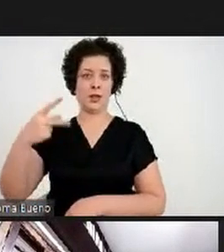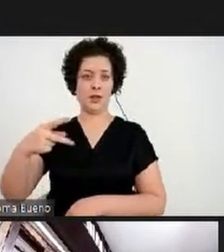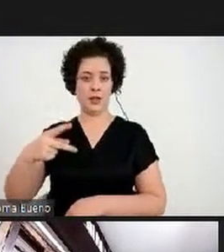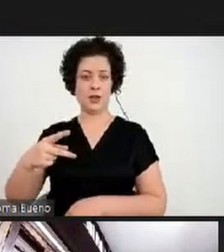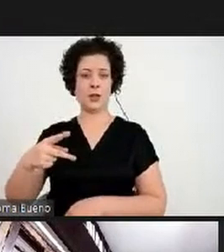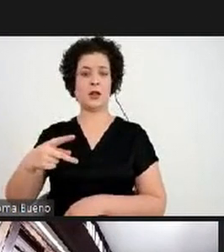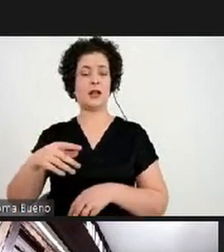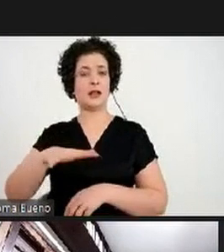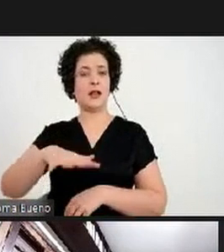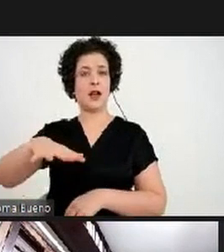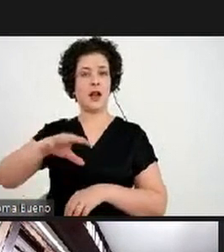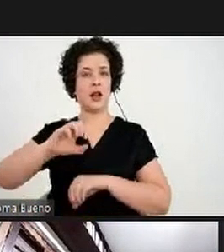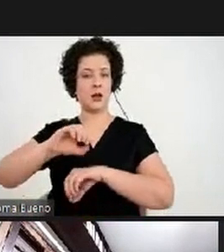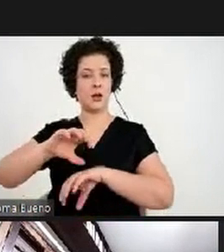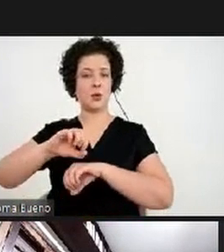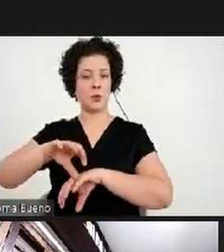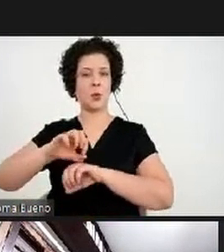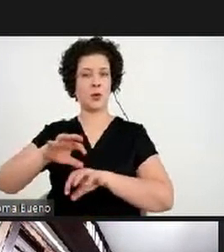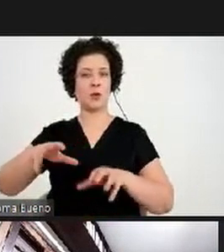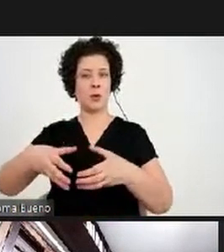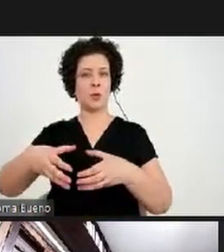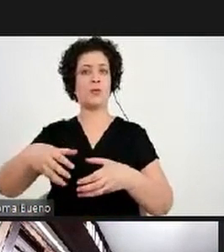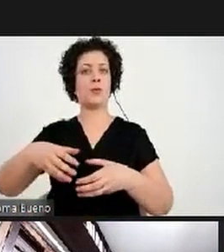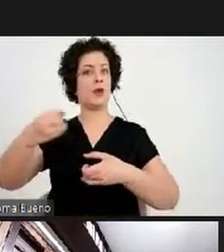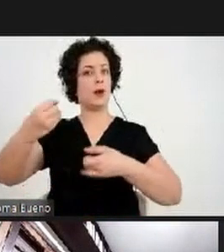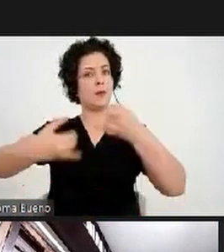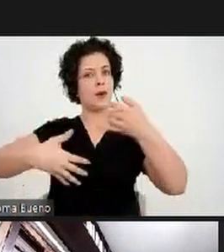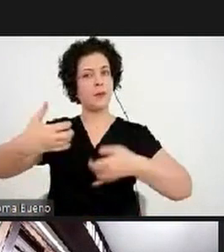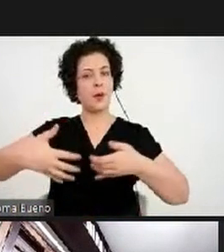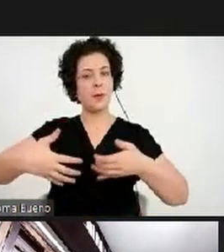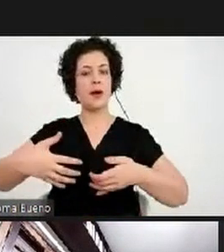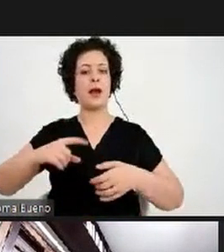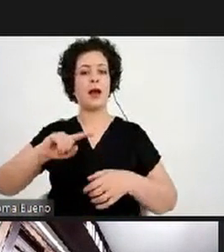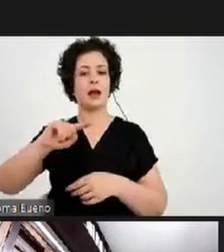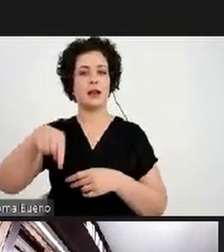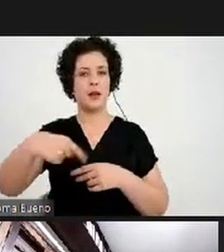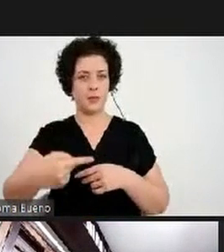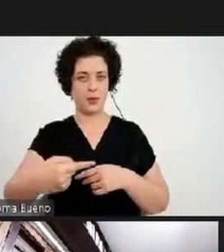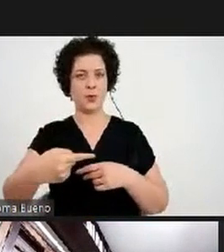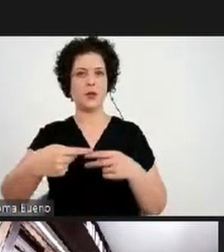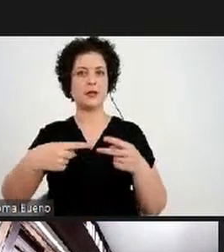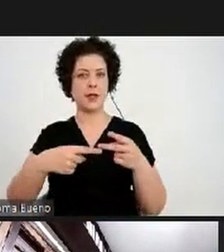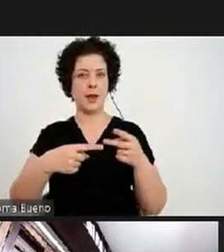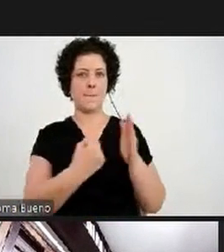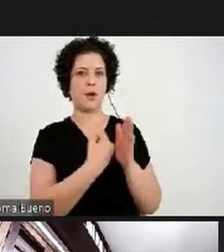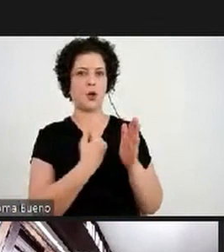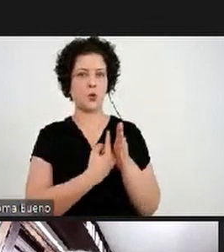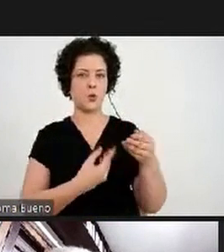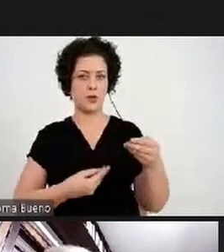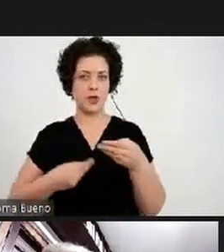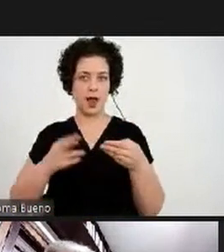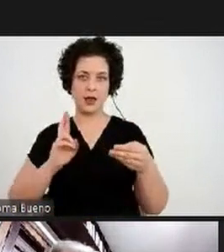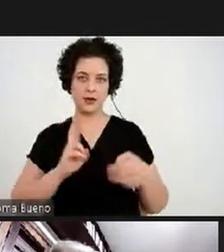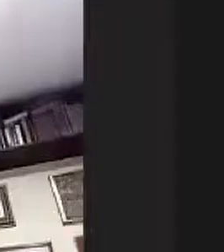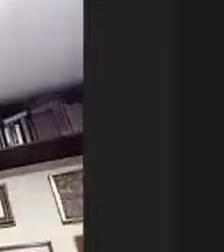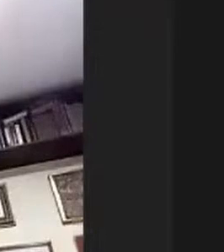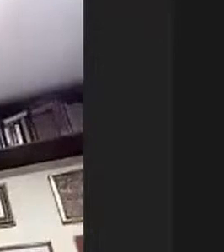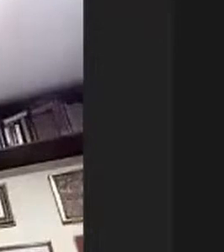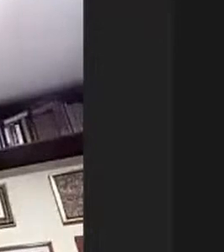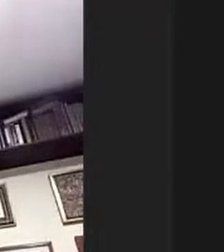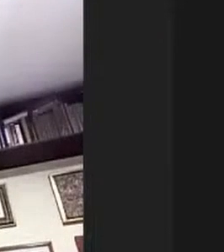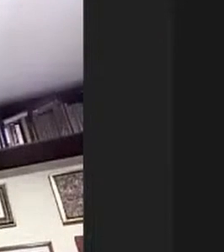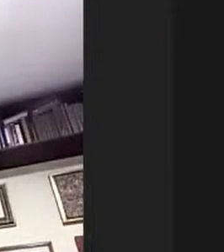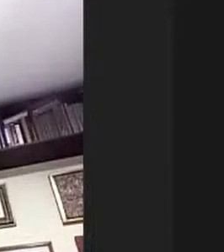da Educação, para falar algumas palavras antes da gente abrir para as perguntas. Professor, deixa eu